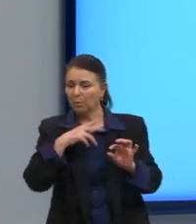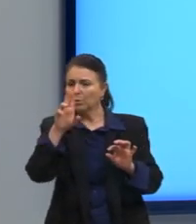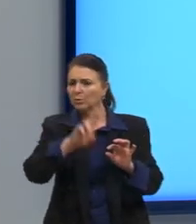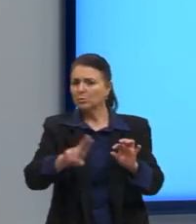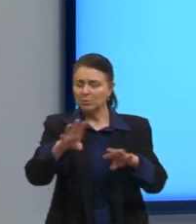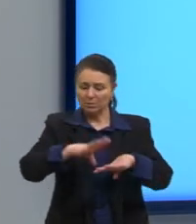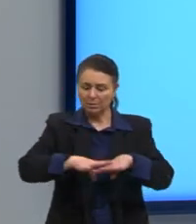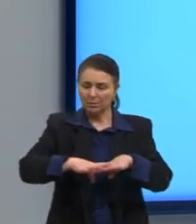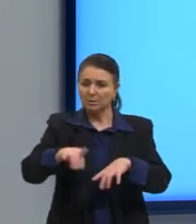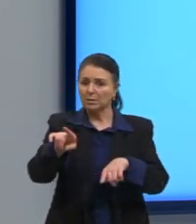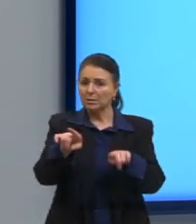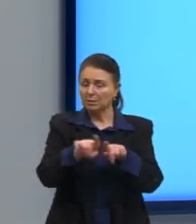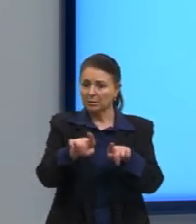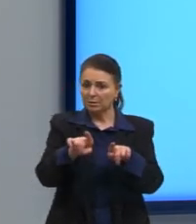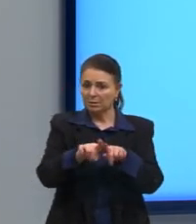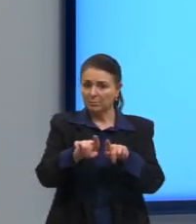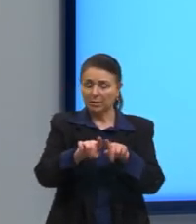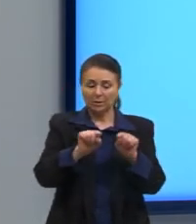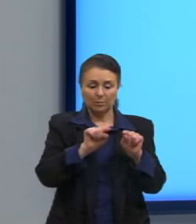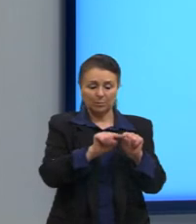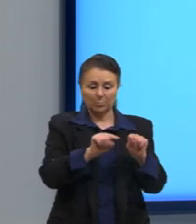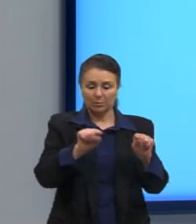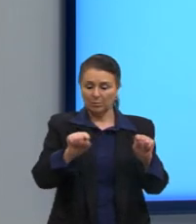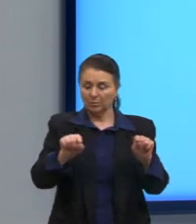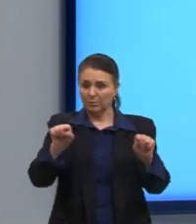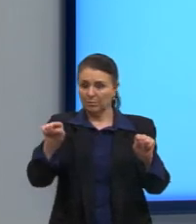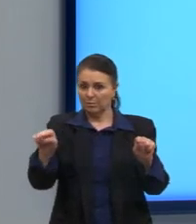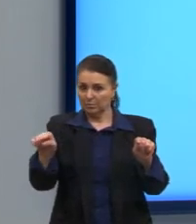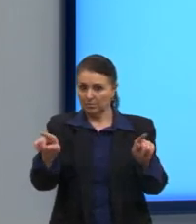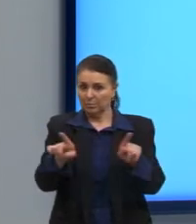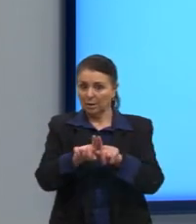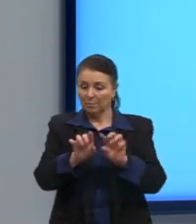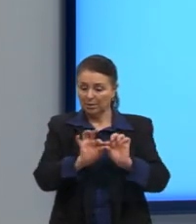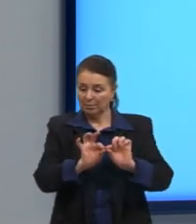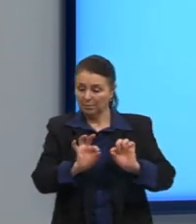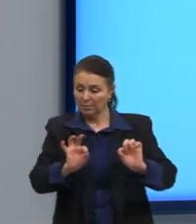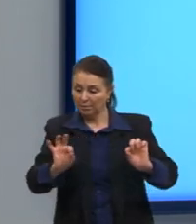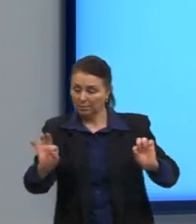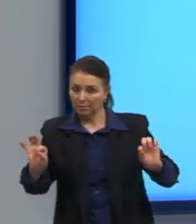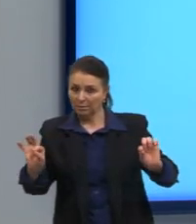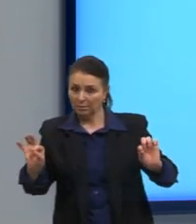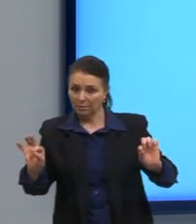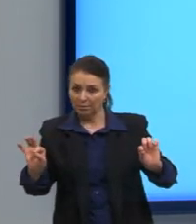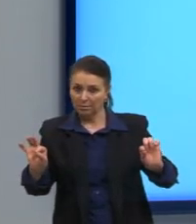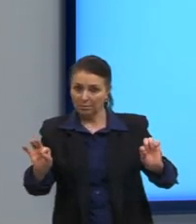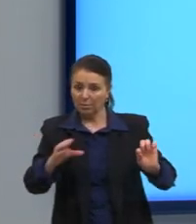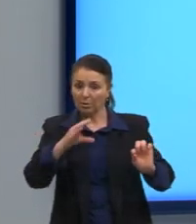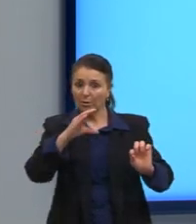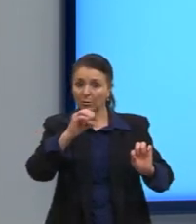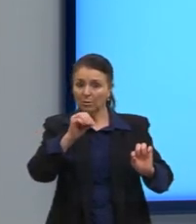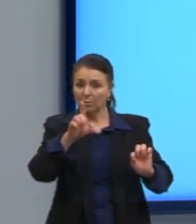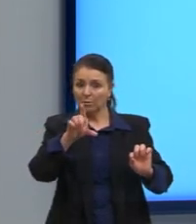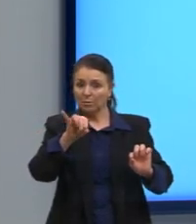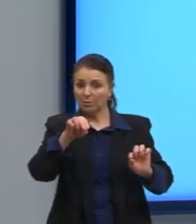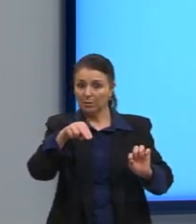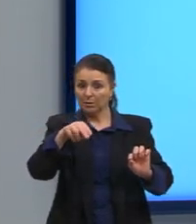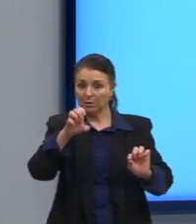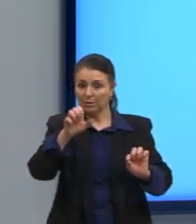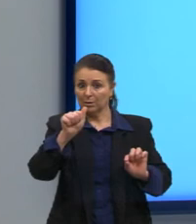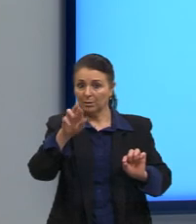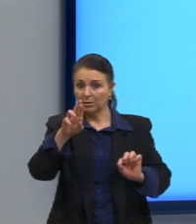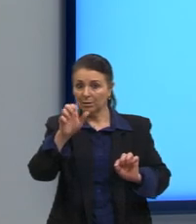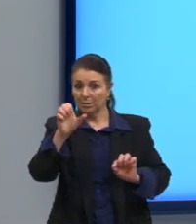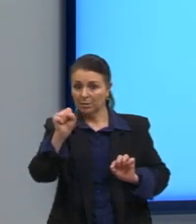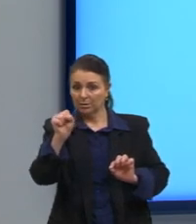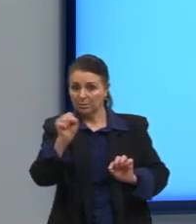na matemática, para os pontos que pertencem à mesma reta, são pontos colineares. Então,